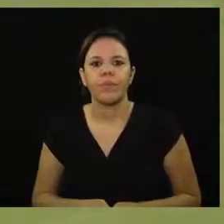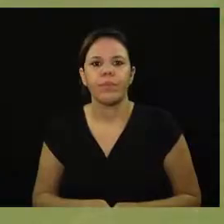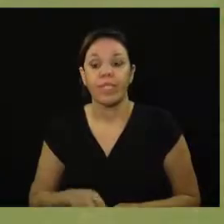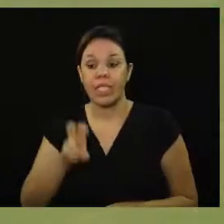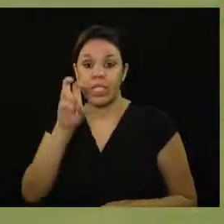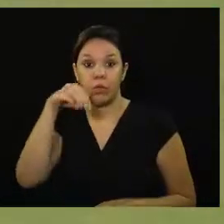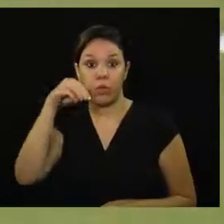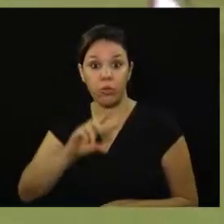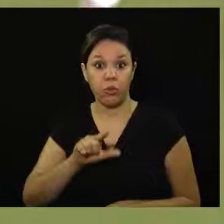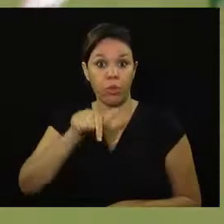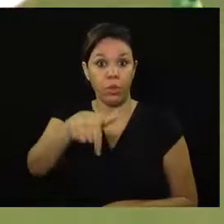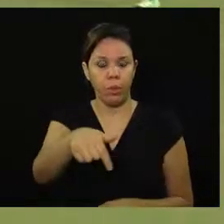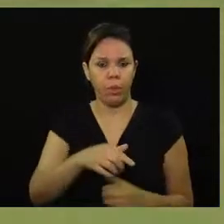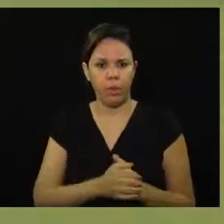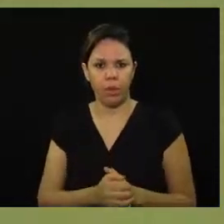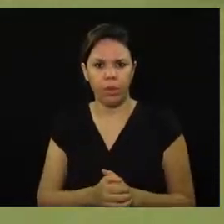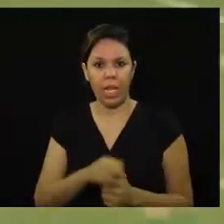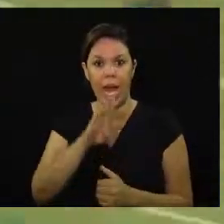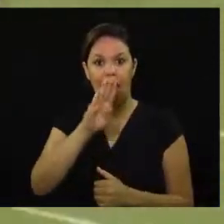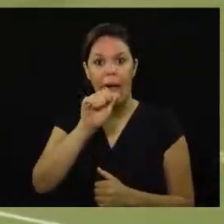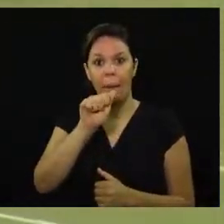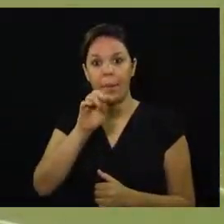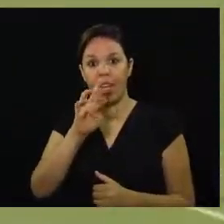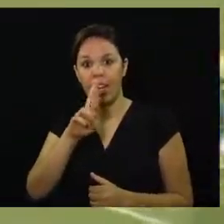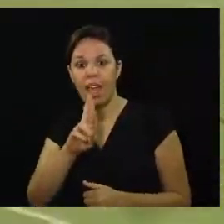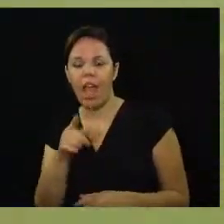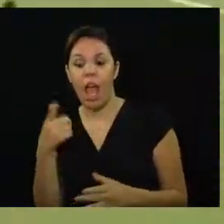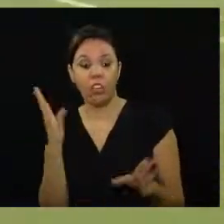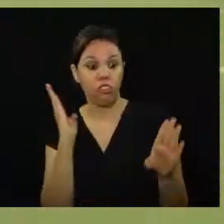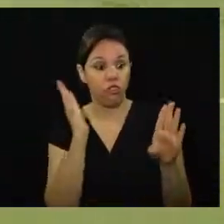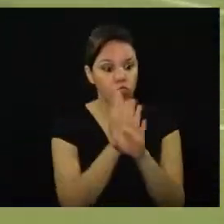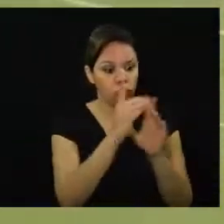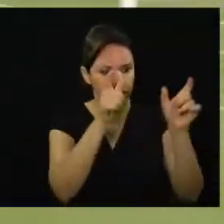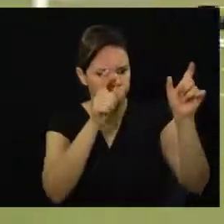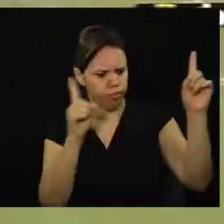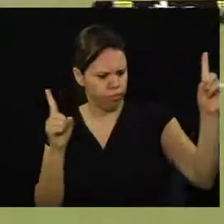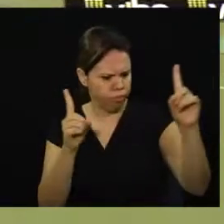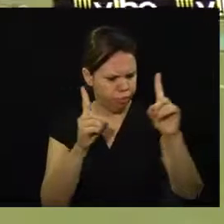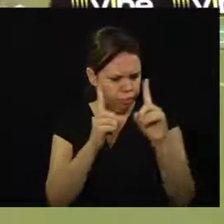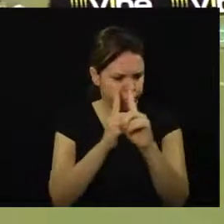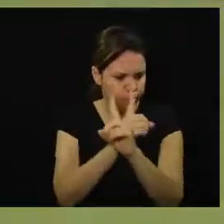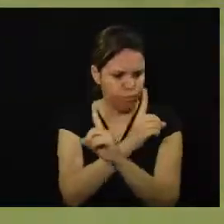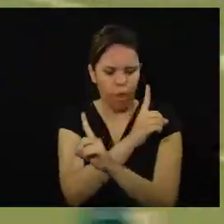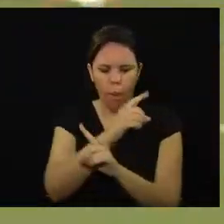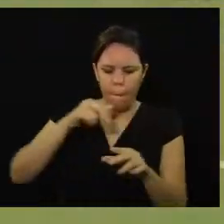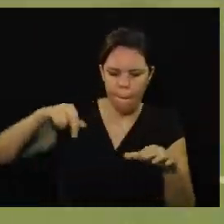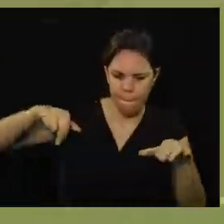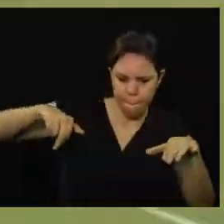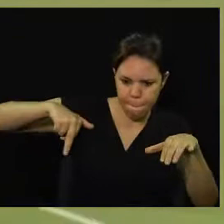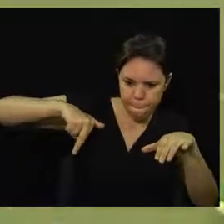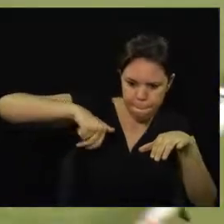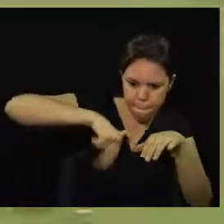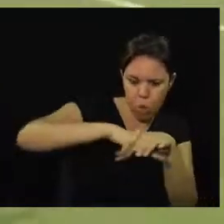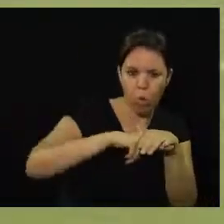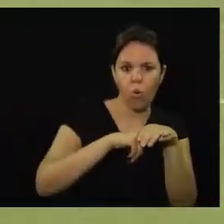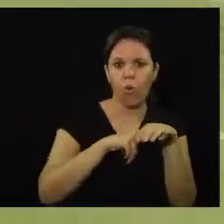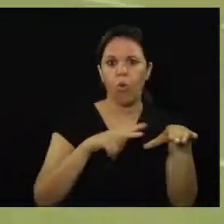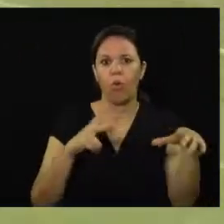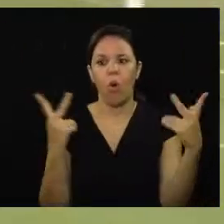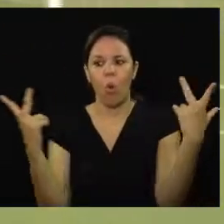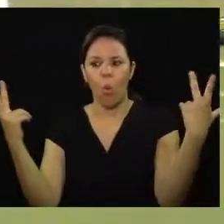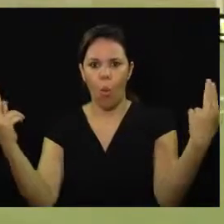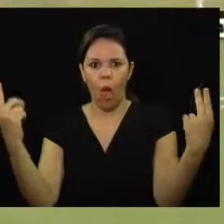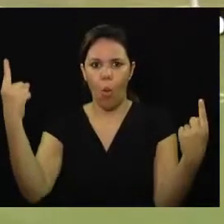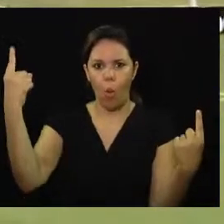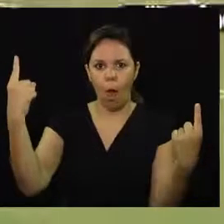5 minutos depois Abner achou Rafael Longuine que invadiu a área e tocou na saída do goleiro tudo